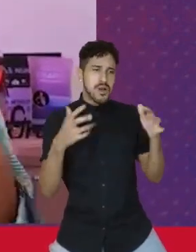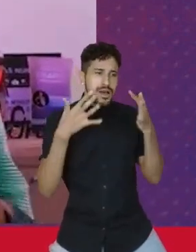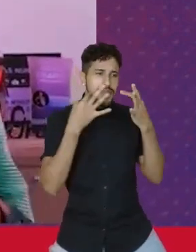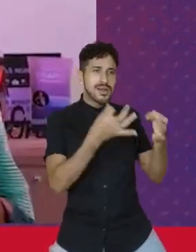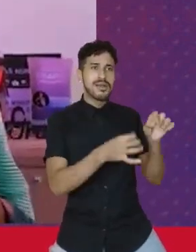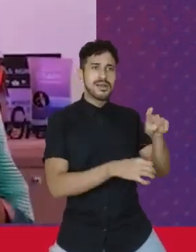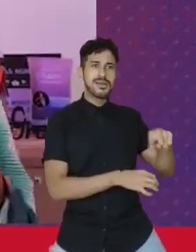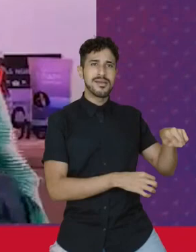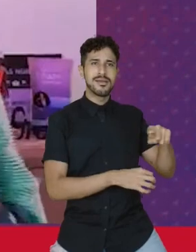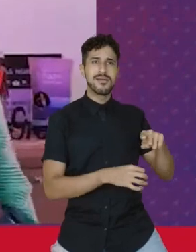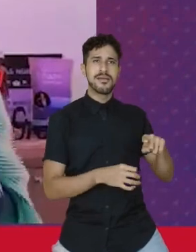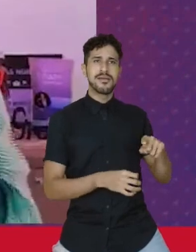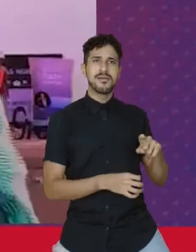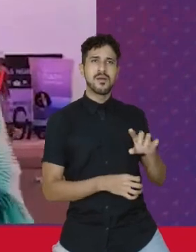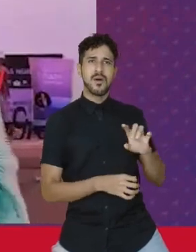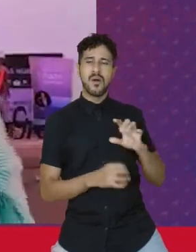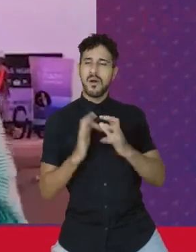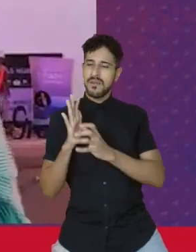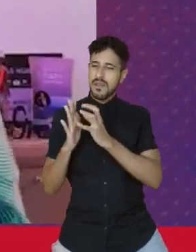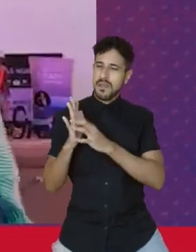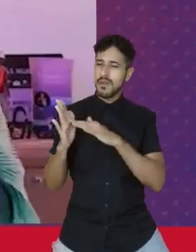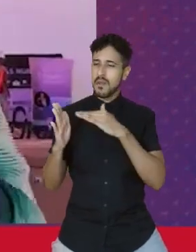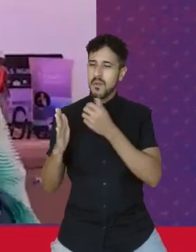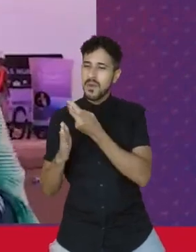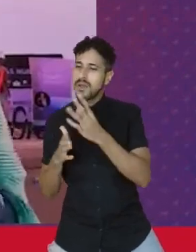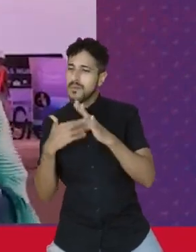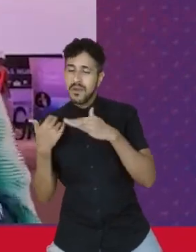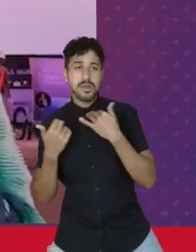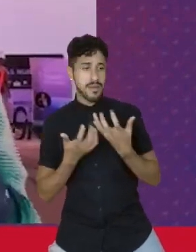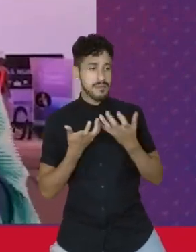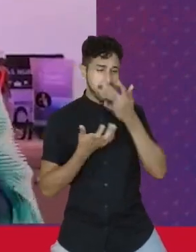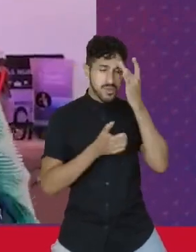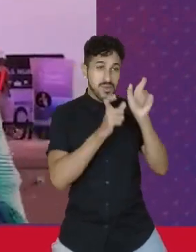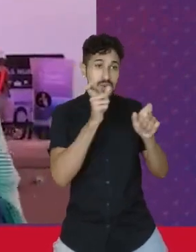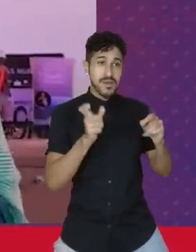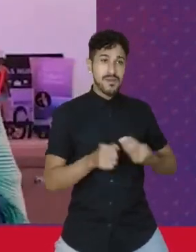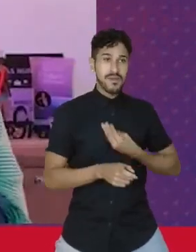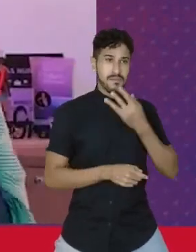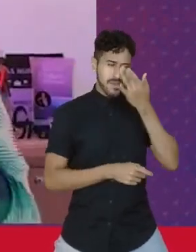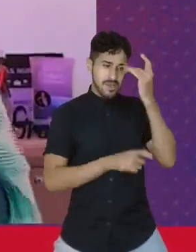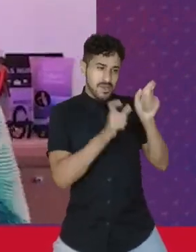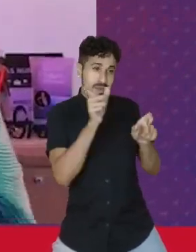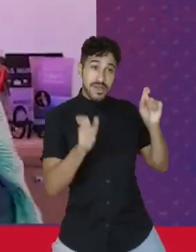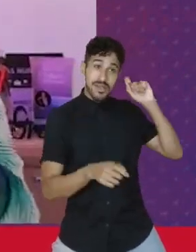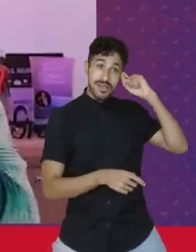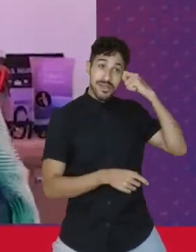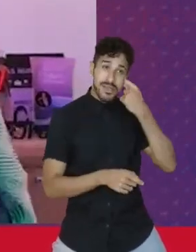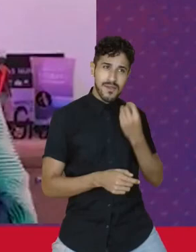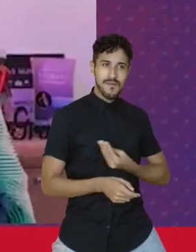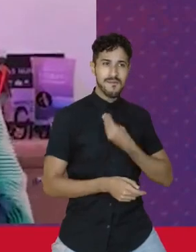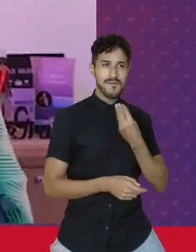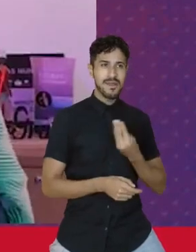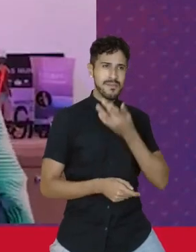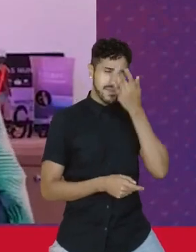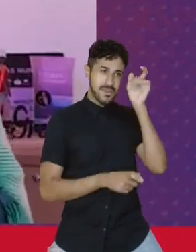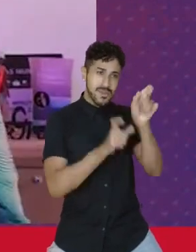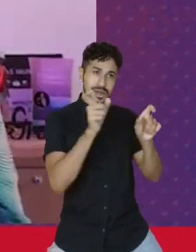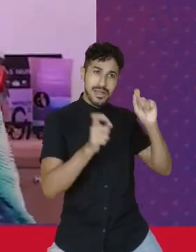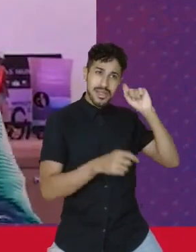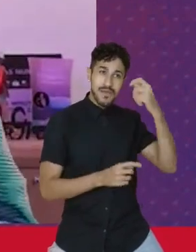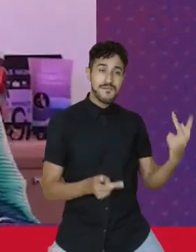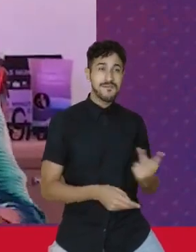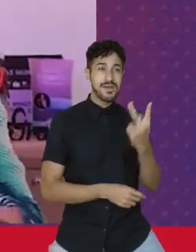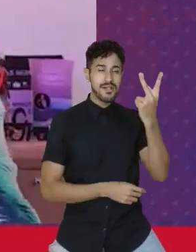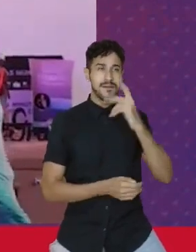quer estatística morta, a gente quer pessoas vivas, a gente quer pessoas negras vivas, negras valorizadas.